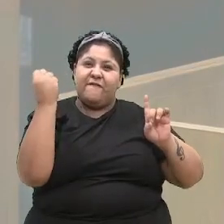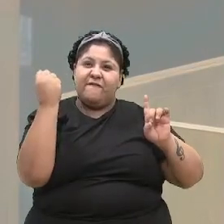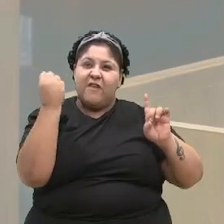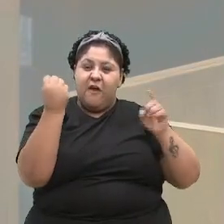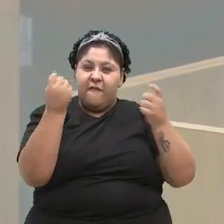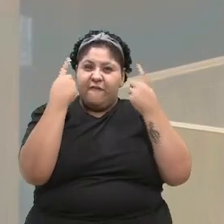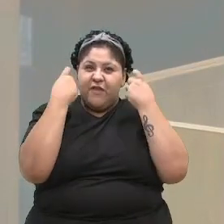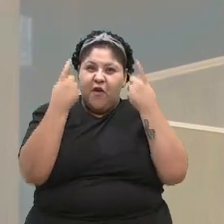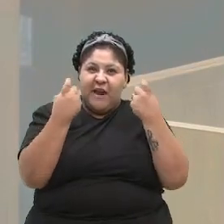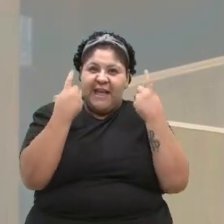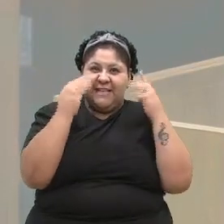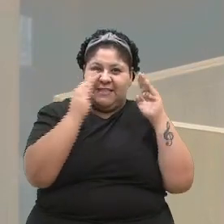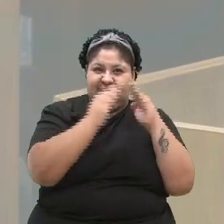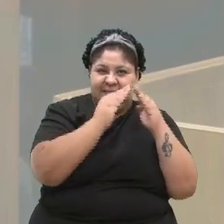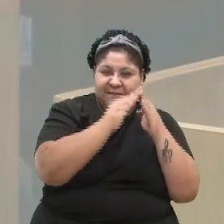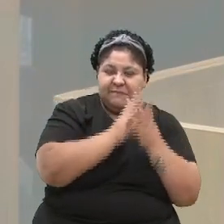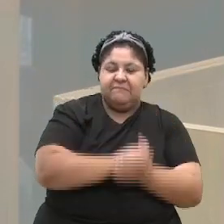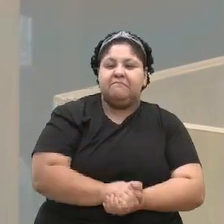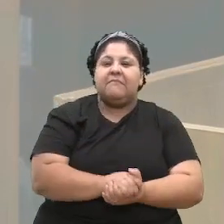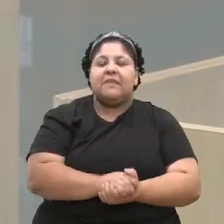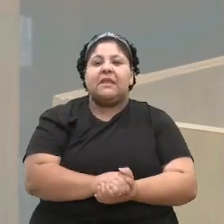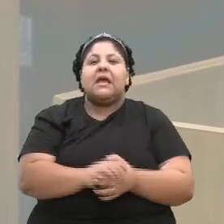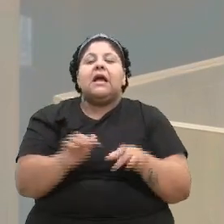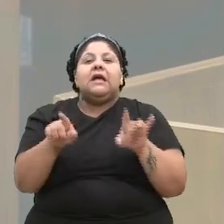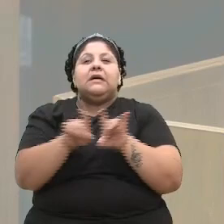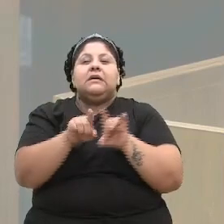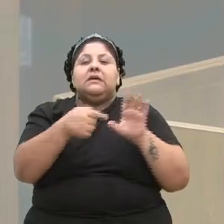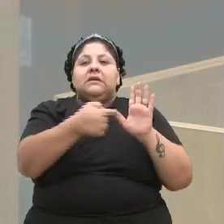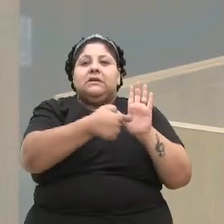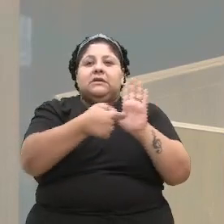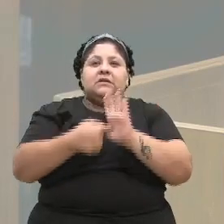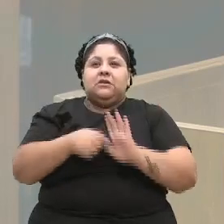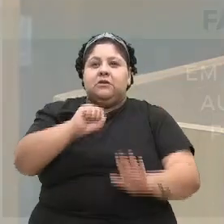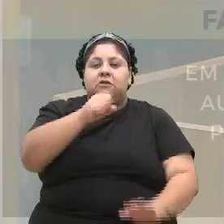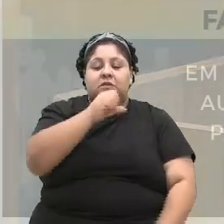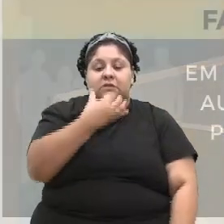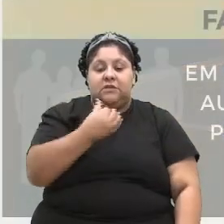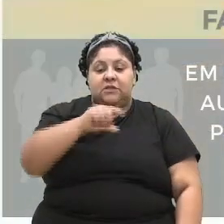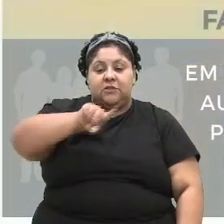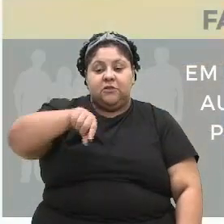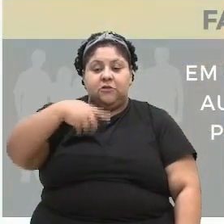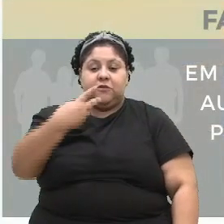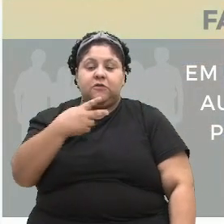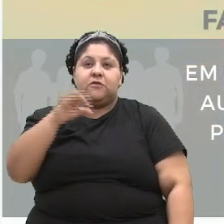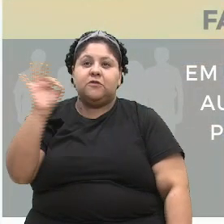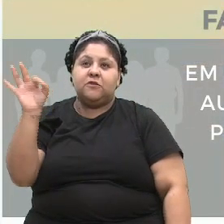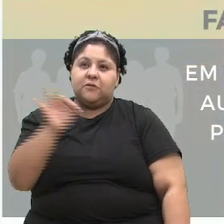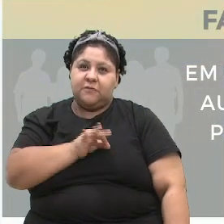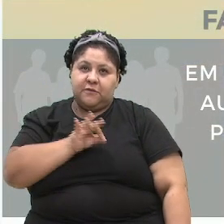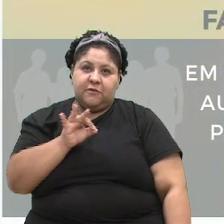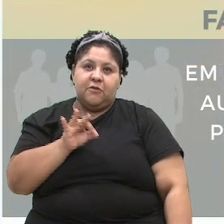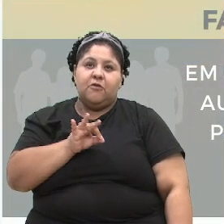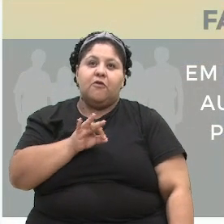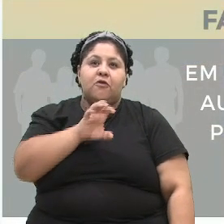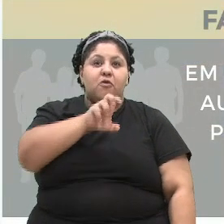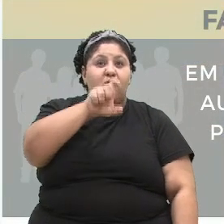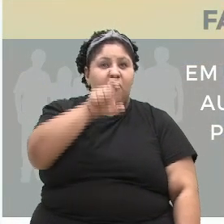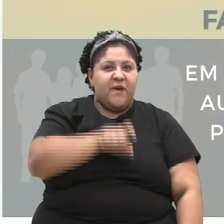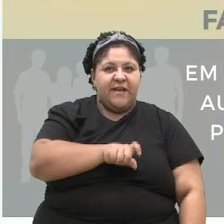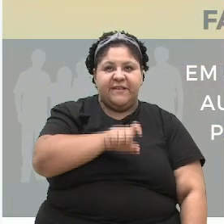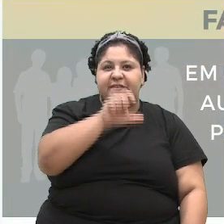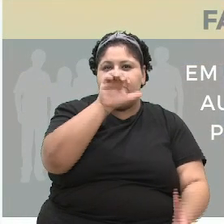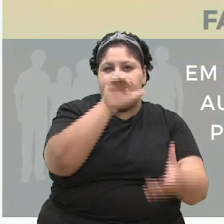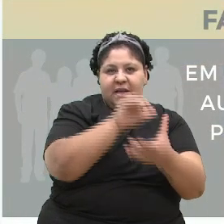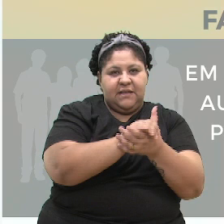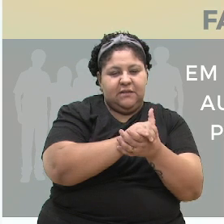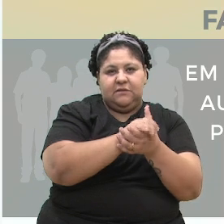O mapa também nos mostra que em 86,2% dos casos o autor foi o ex-companheiro, ou